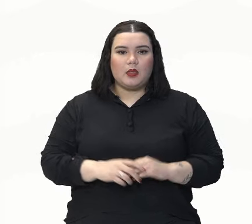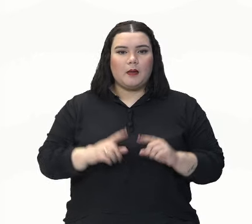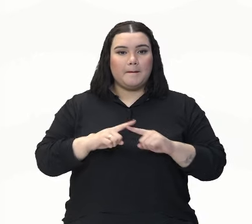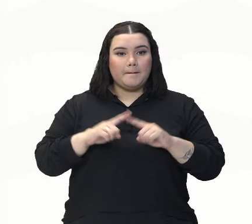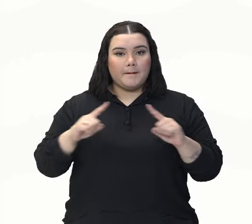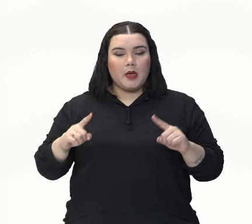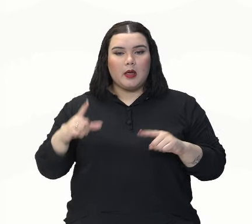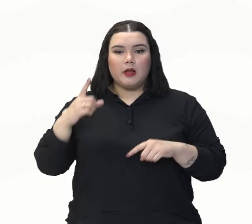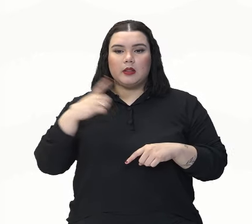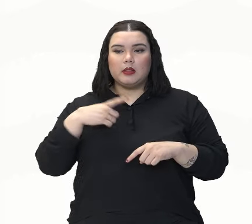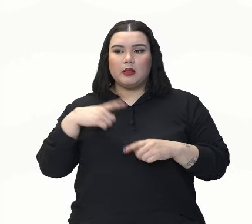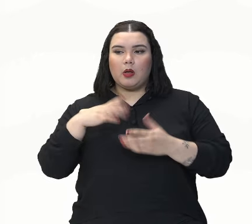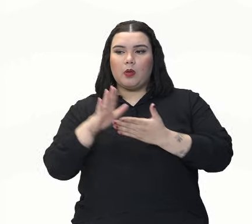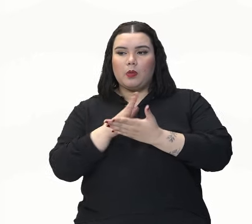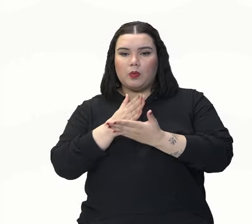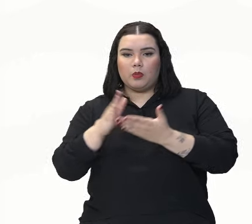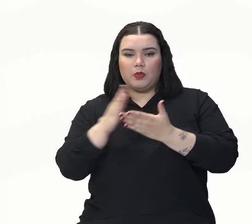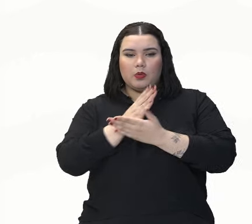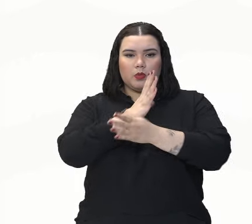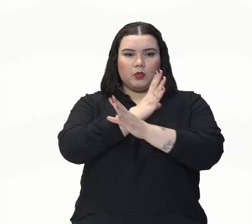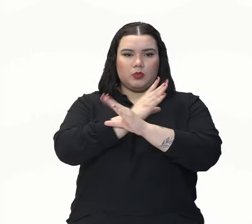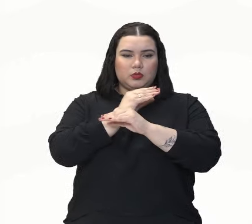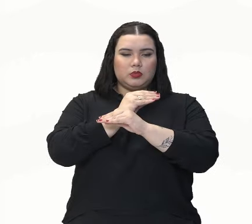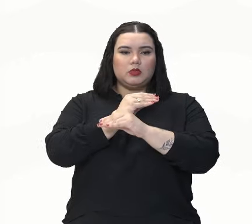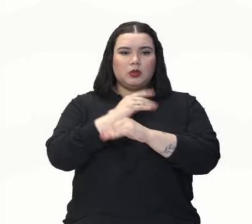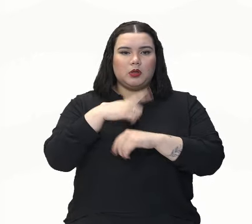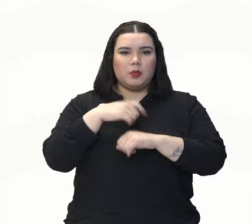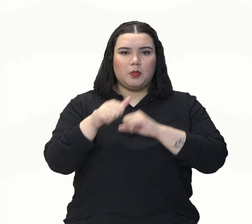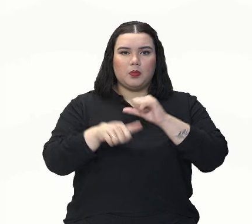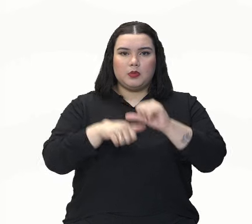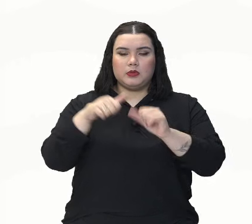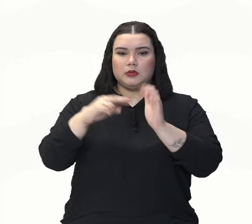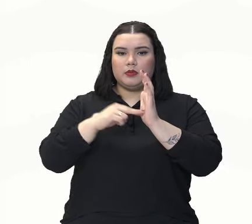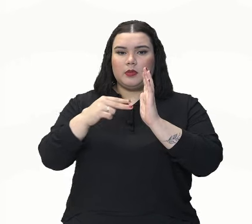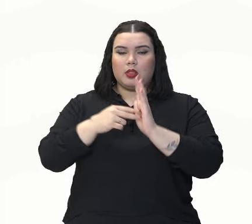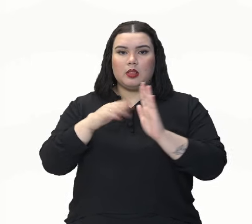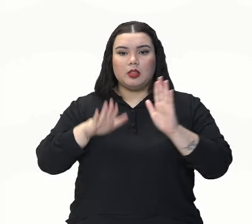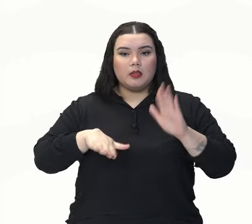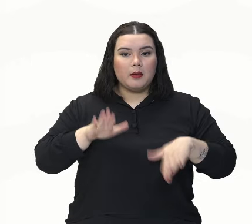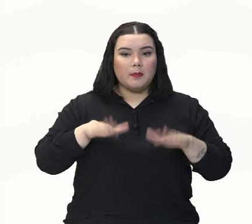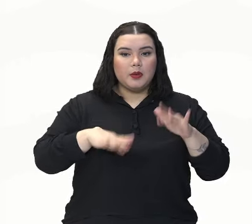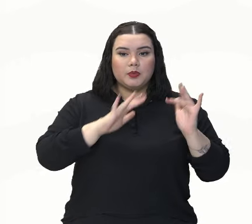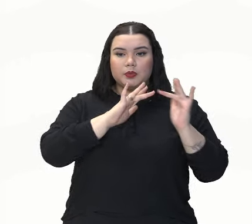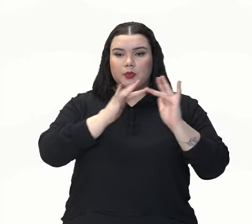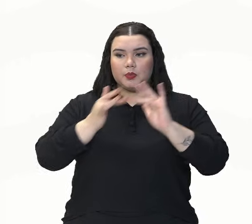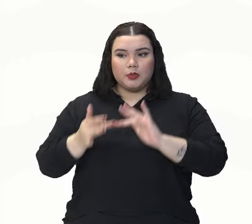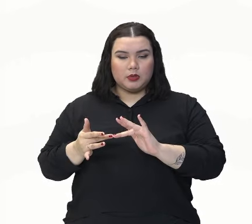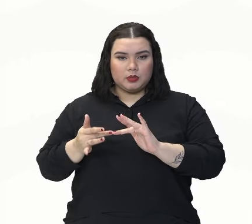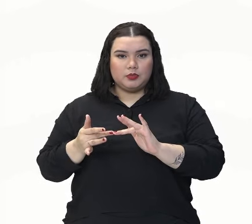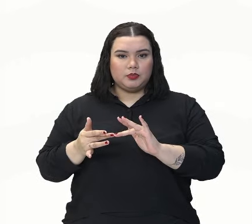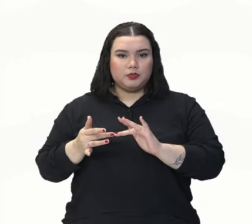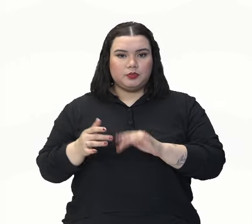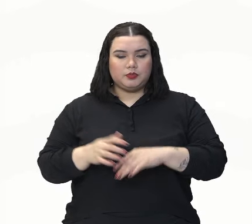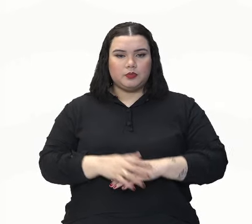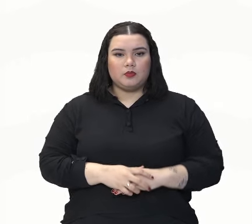conjunções aqui, que eu vou mostrar para vocês, que elas podem modificar o sentido, dependendo do contexto que ela vier, tá?